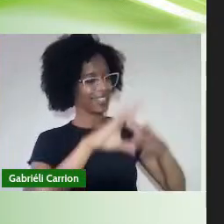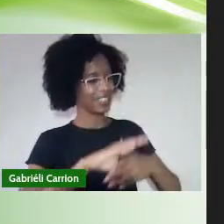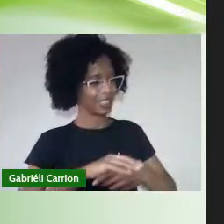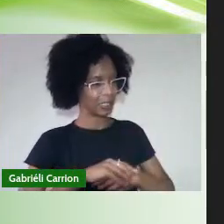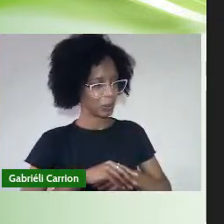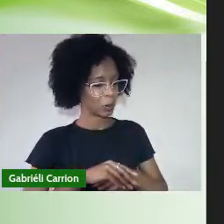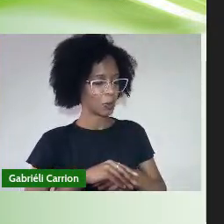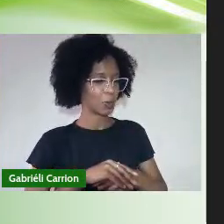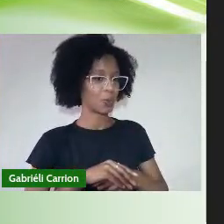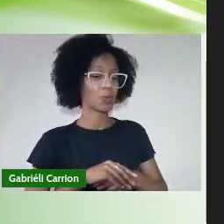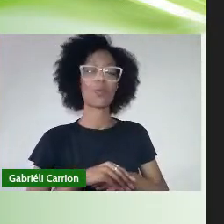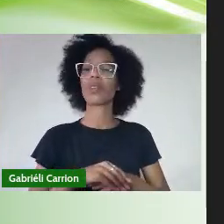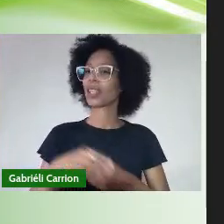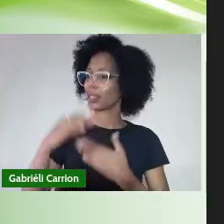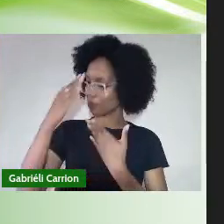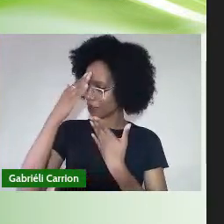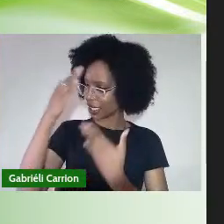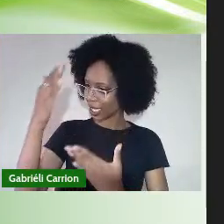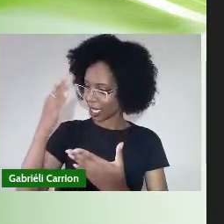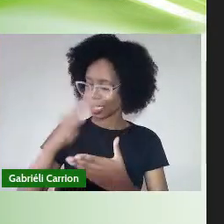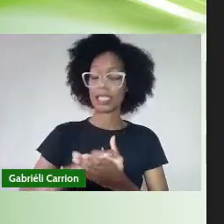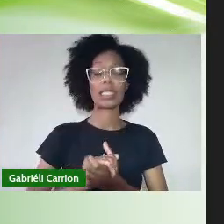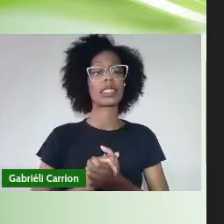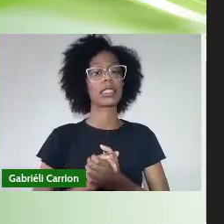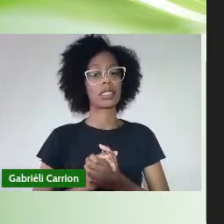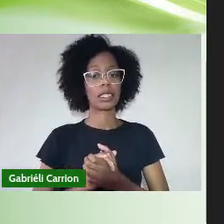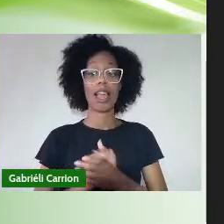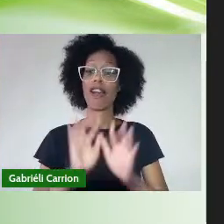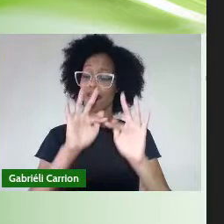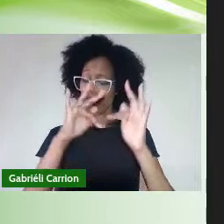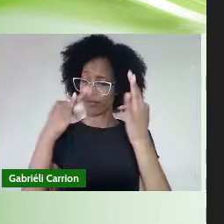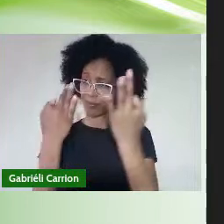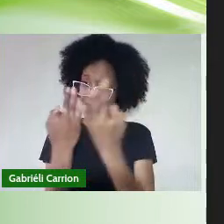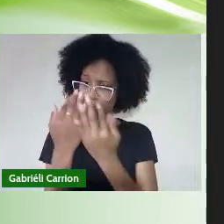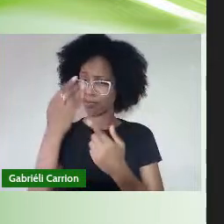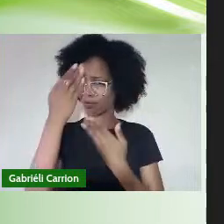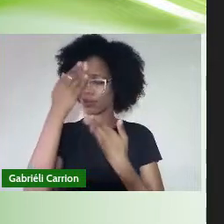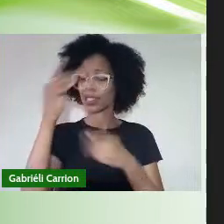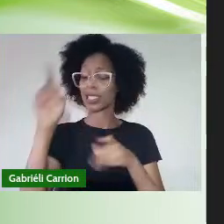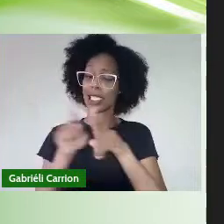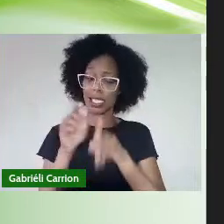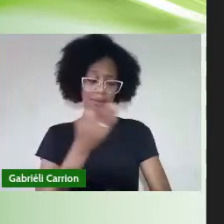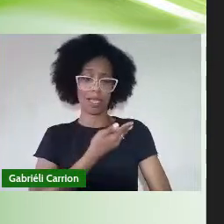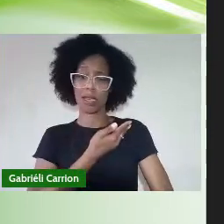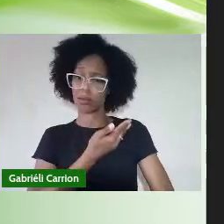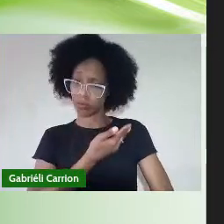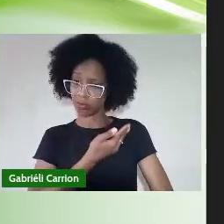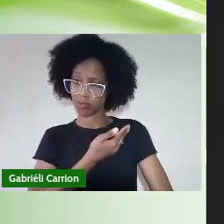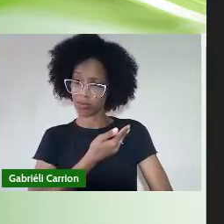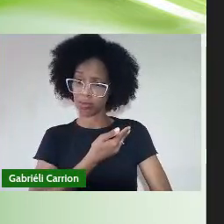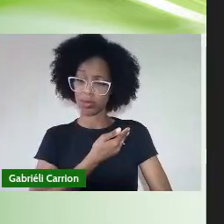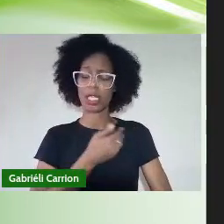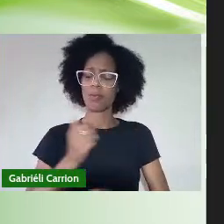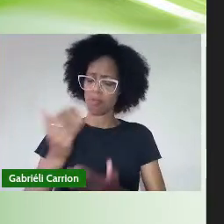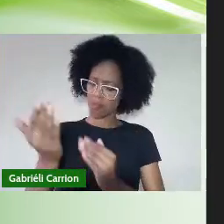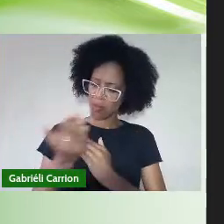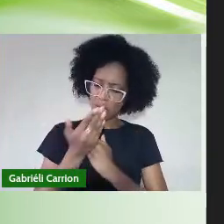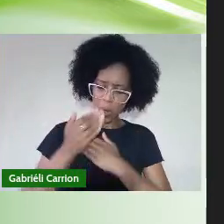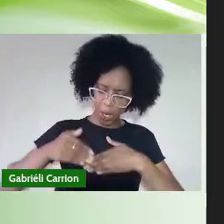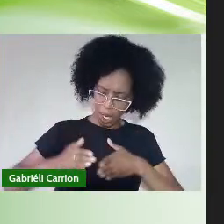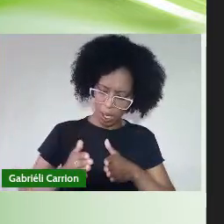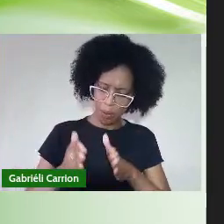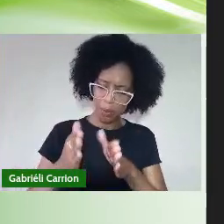Obrigada Agradeço aos meus familiares e meus amigos que me apoiaram nesse caminho E